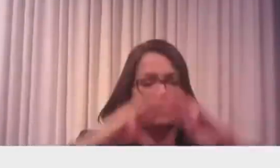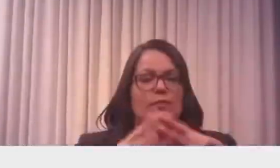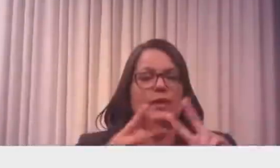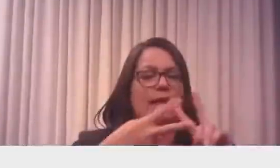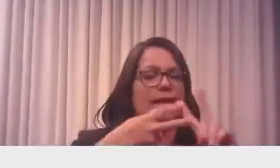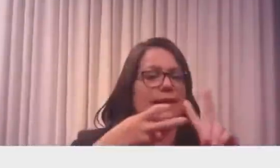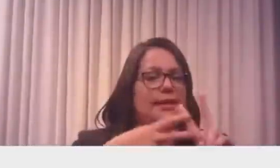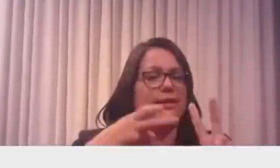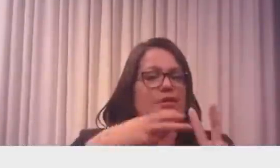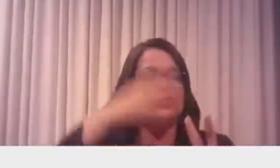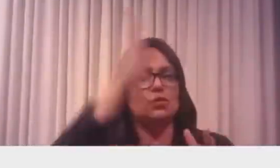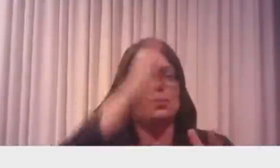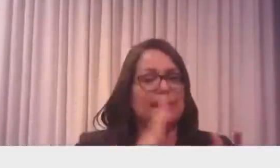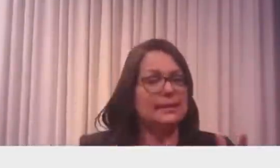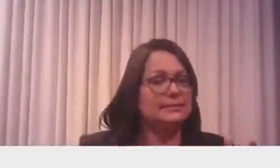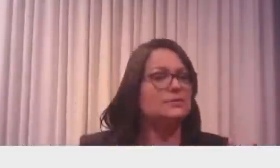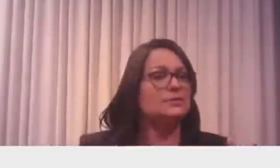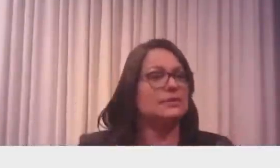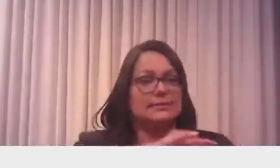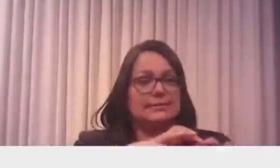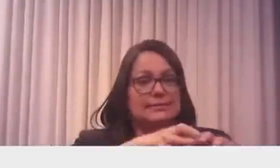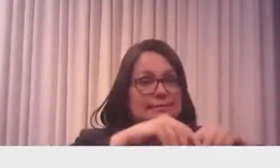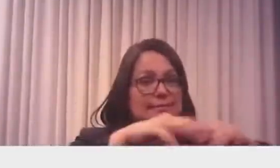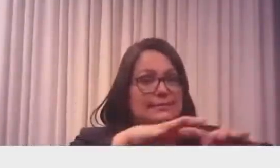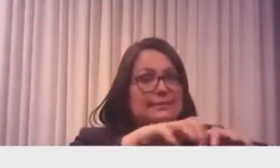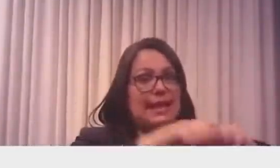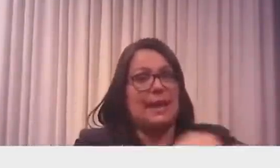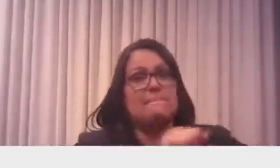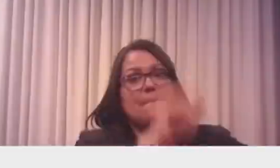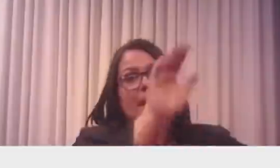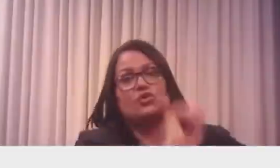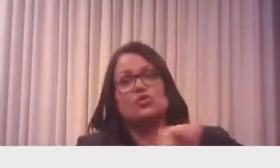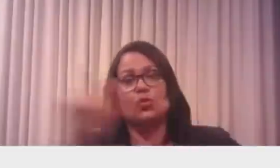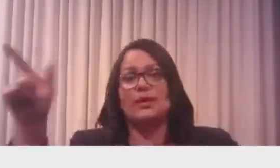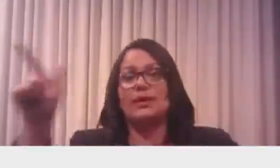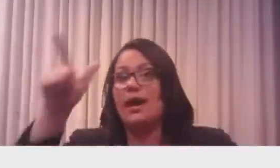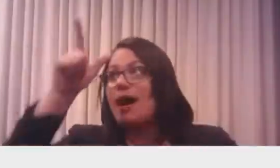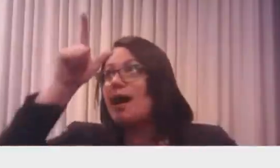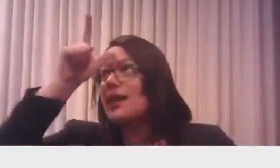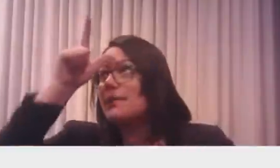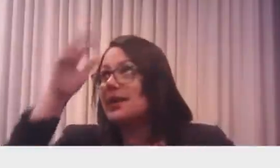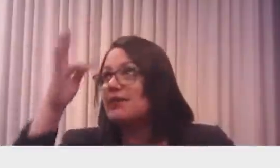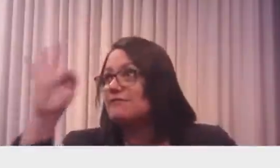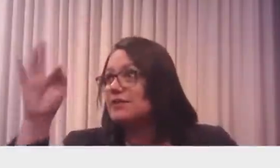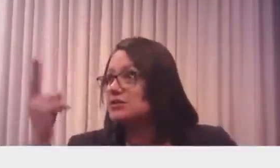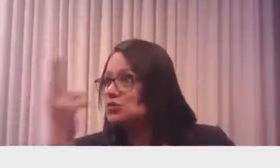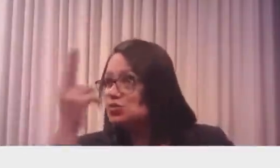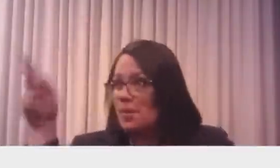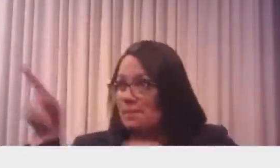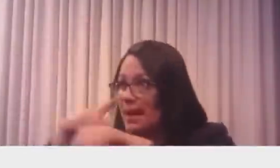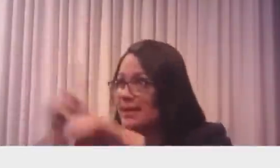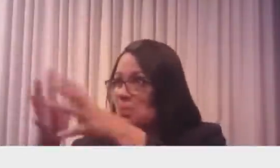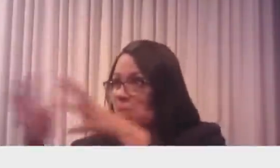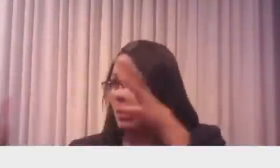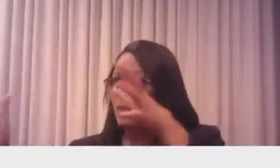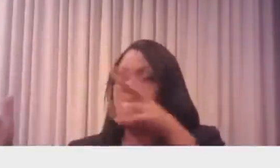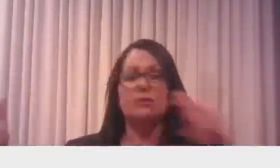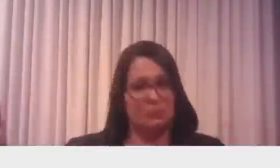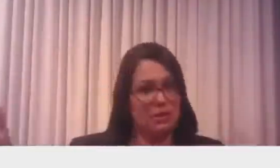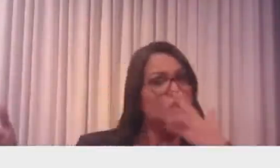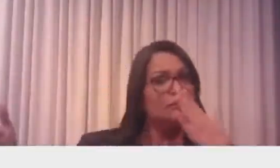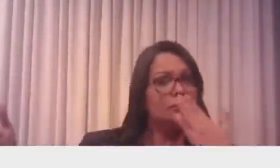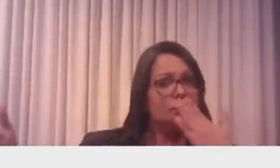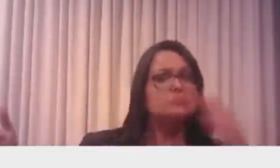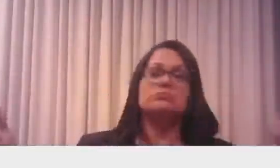o território alemão e francês juntos. Olha quantas terras nós temos para a Índia aqui. O Brasil alimenta mais de um